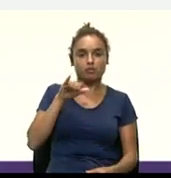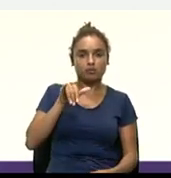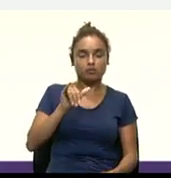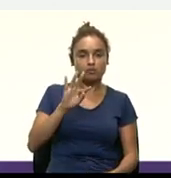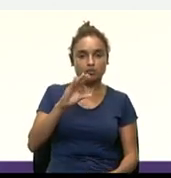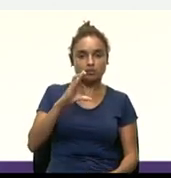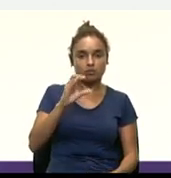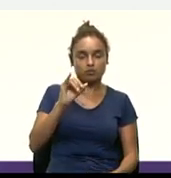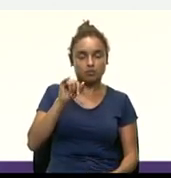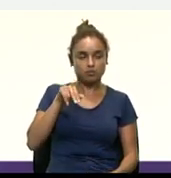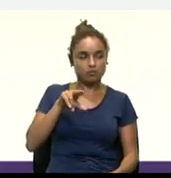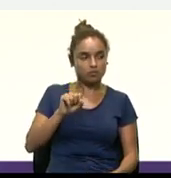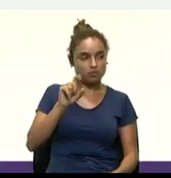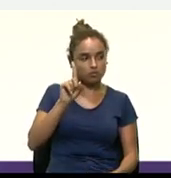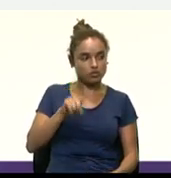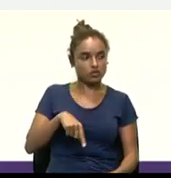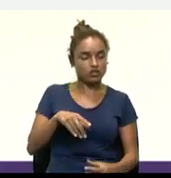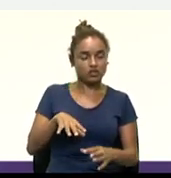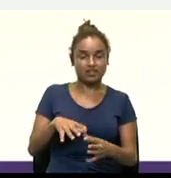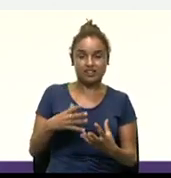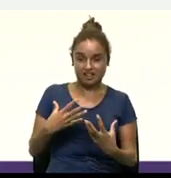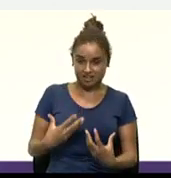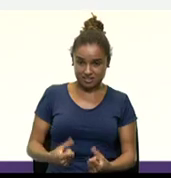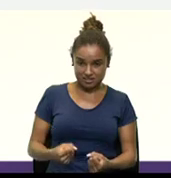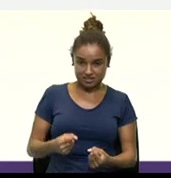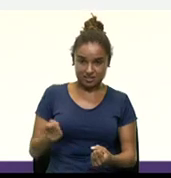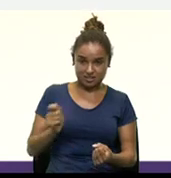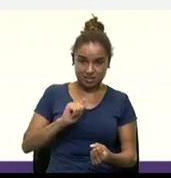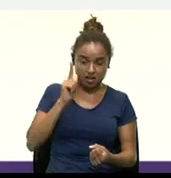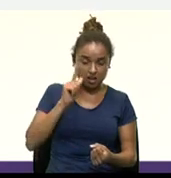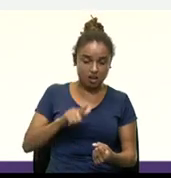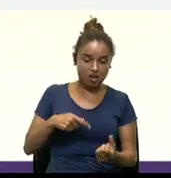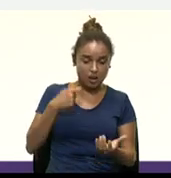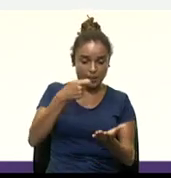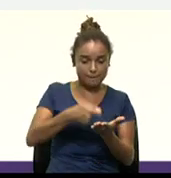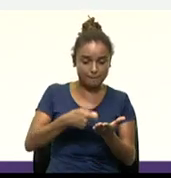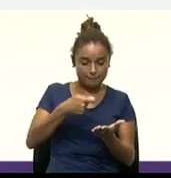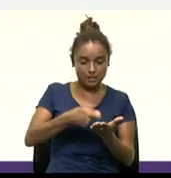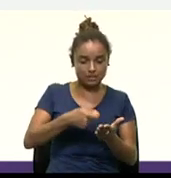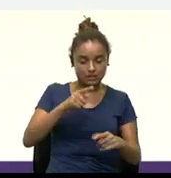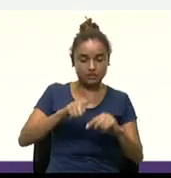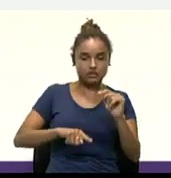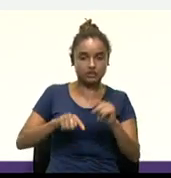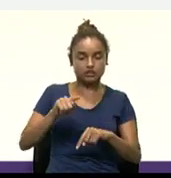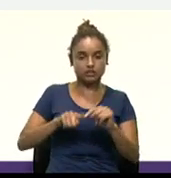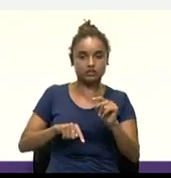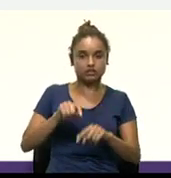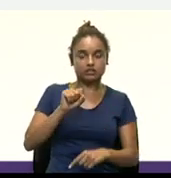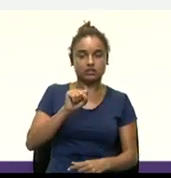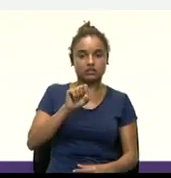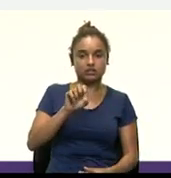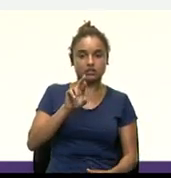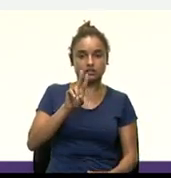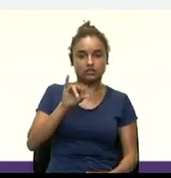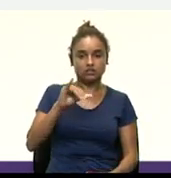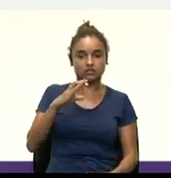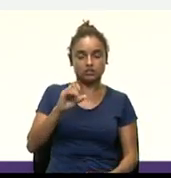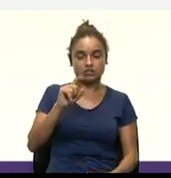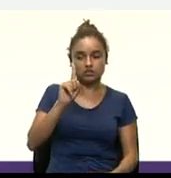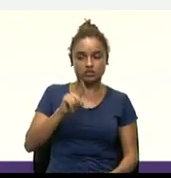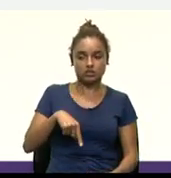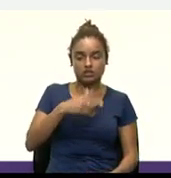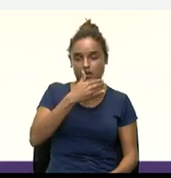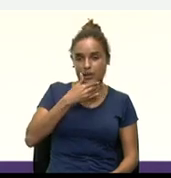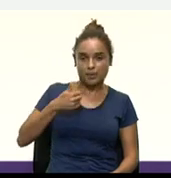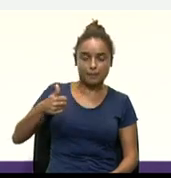Aceitar Bitcoins como forma de pagamento por seus produtos e serviços, né? Então, é uma boa